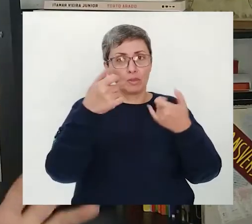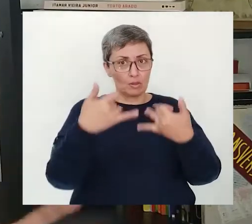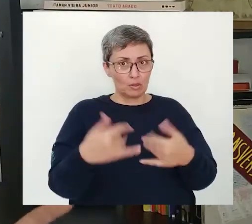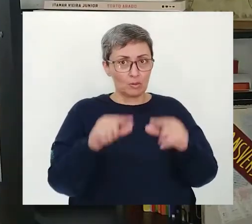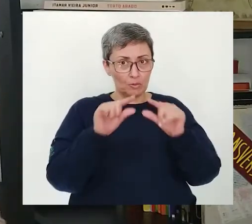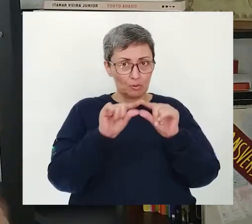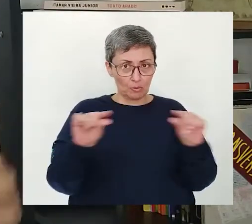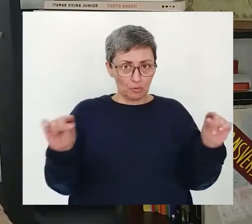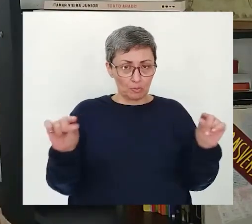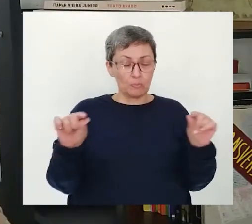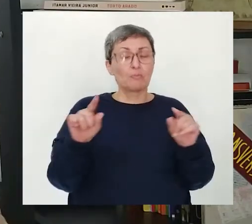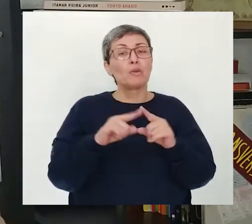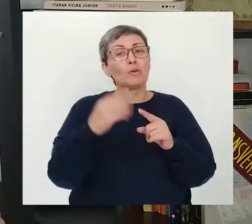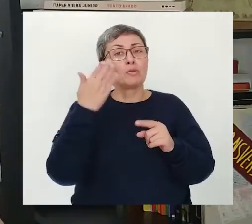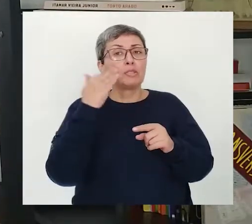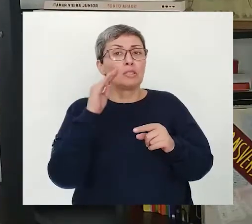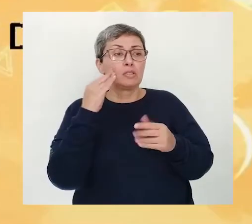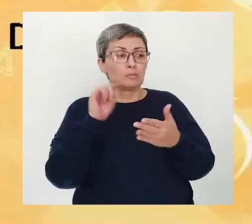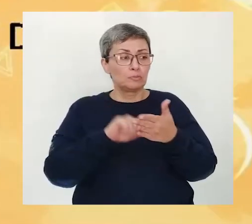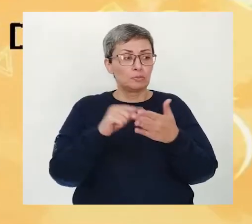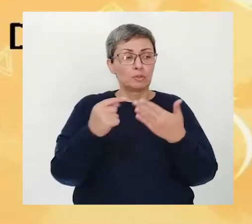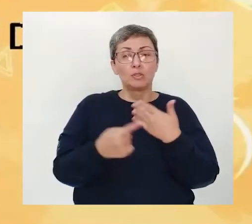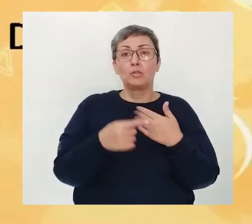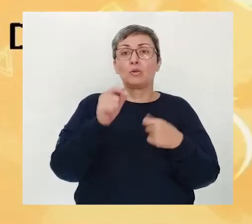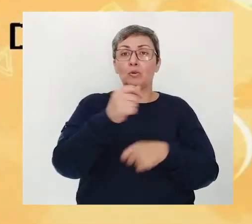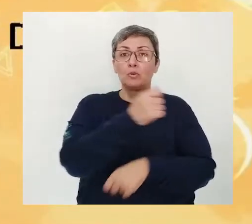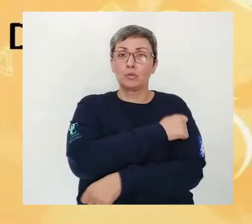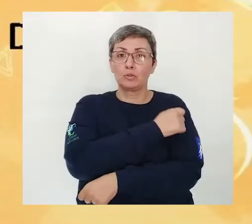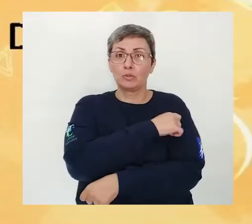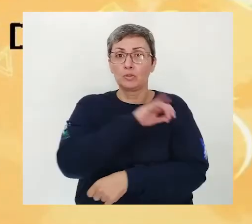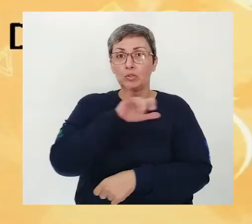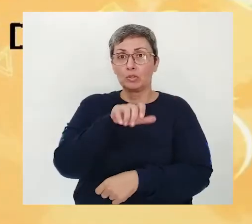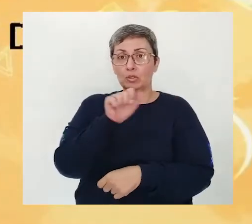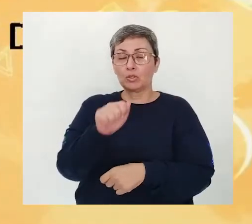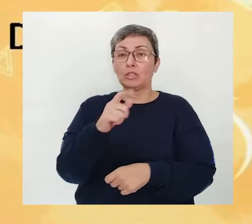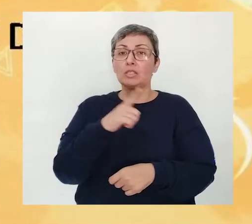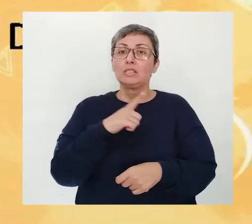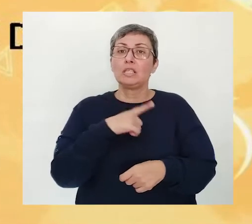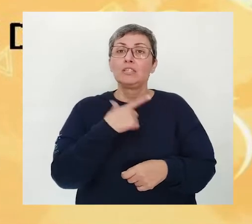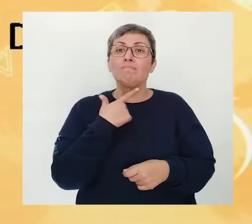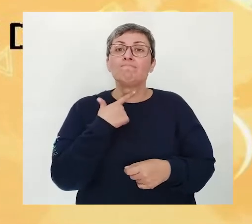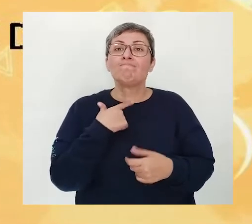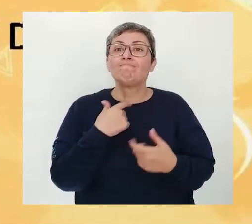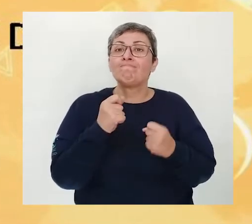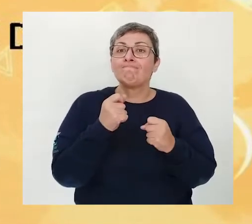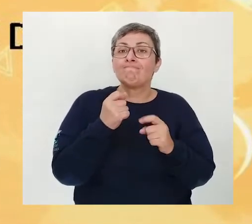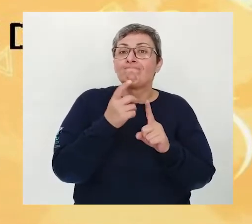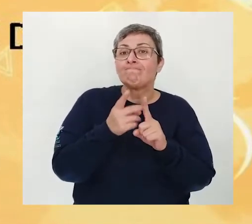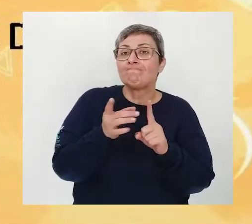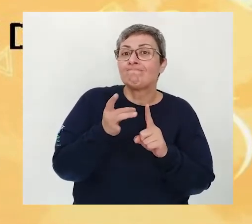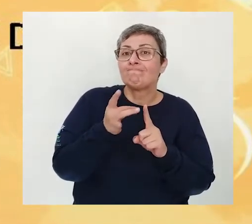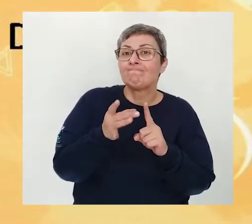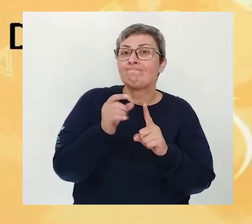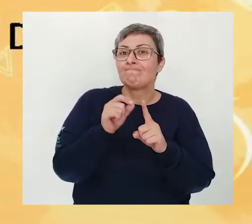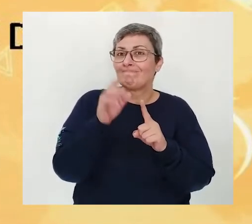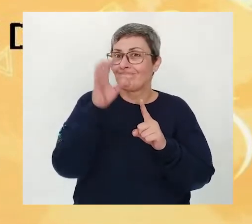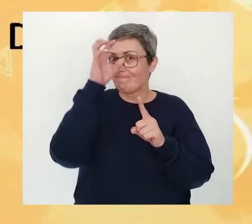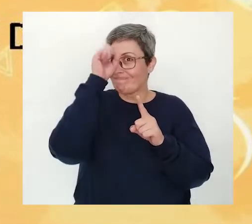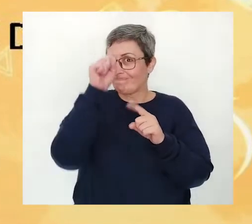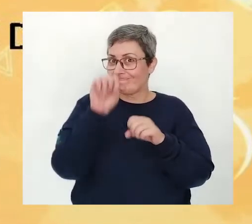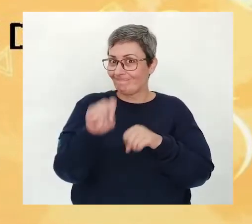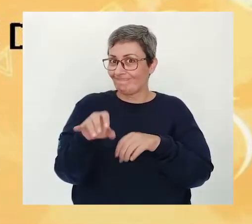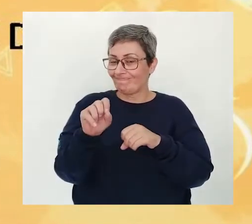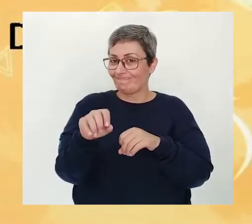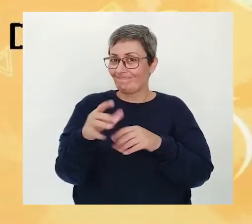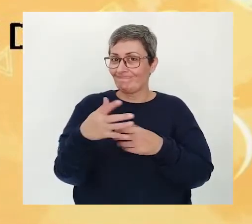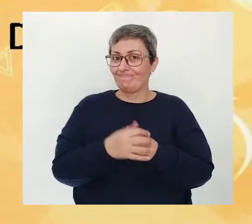falar uma frase E a gente vai entender a metáfora Os educandos da Eja Tem uma vontade de ferro Para aprender e